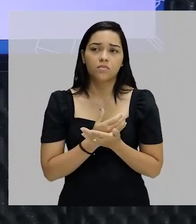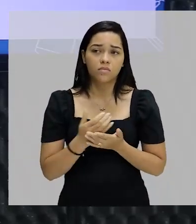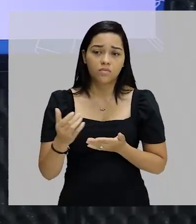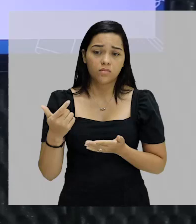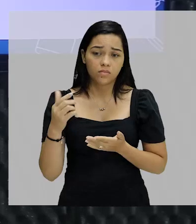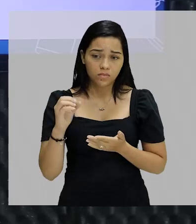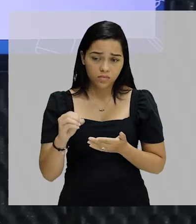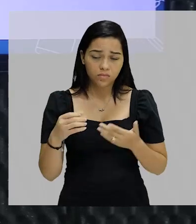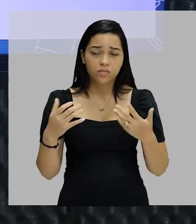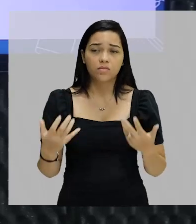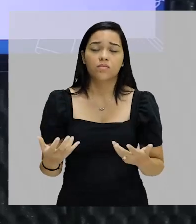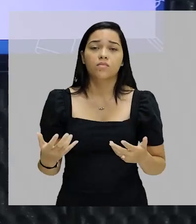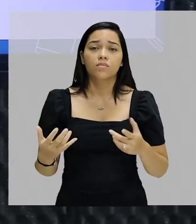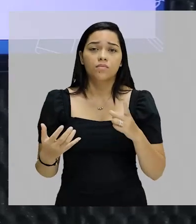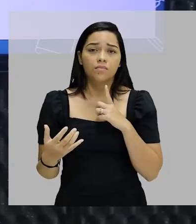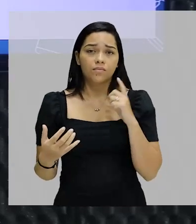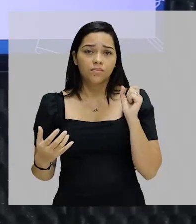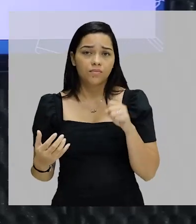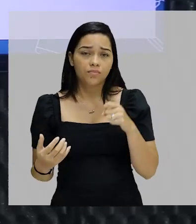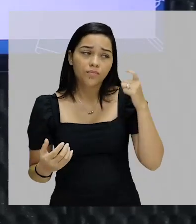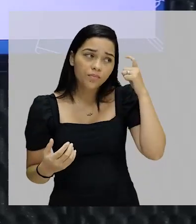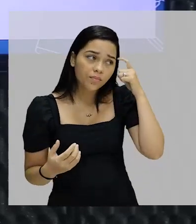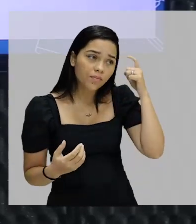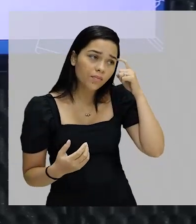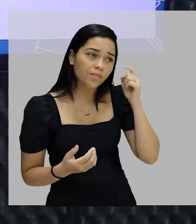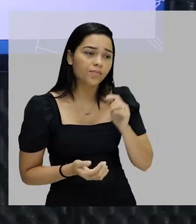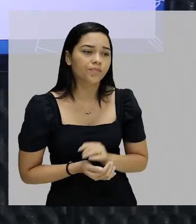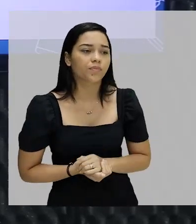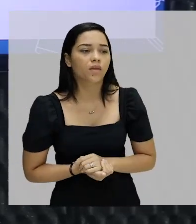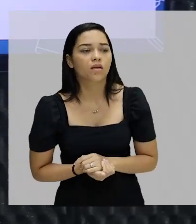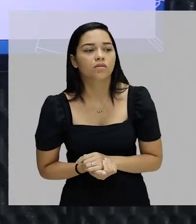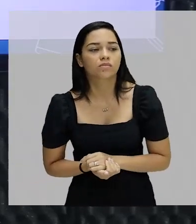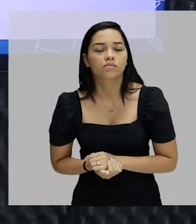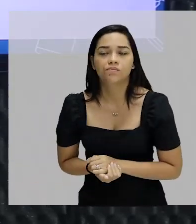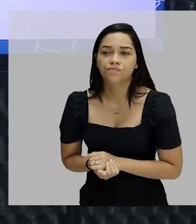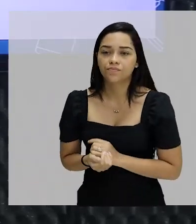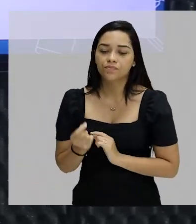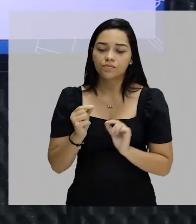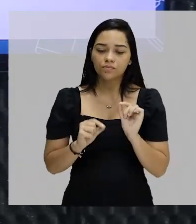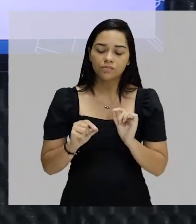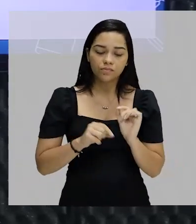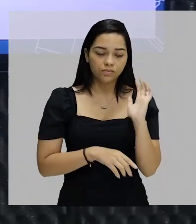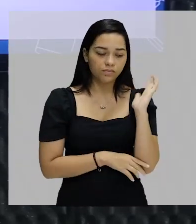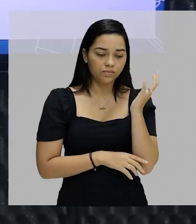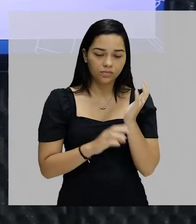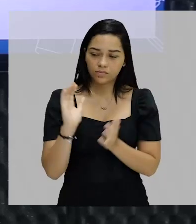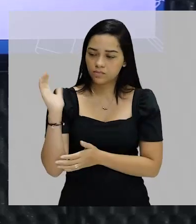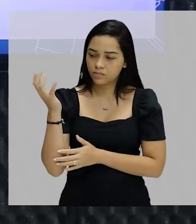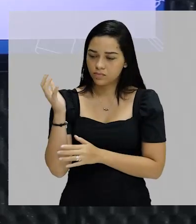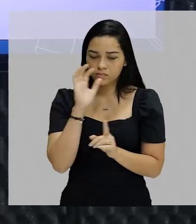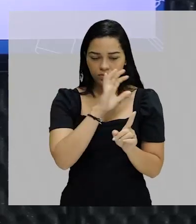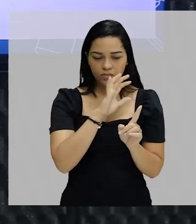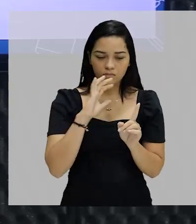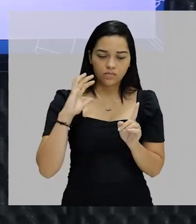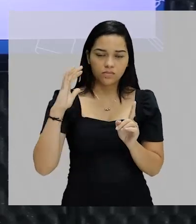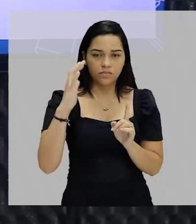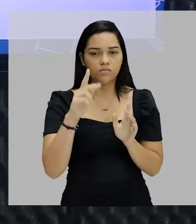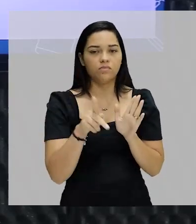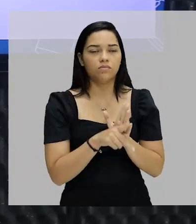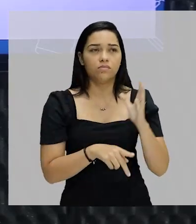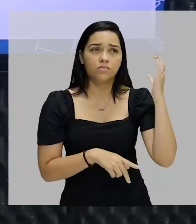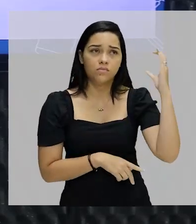do século XX, eles tinham essa ideia. essa ideia de que ou a natureza mesmo, no sentido de condição